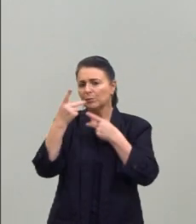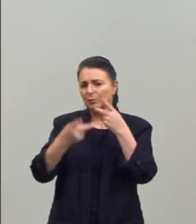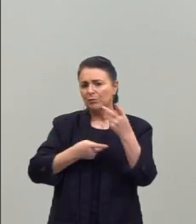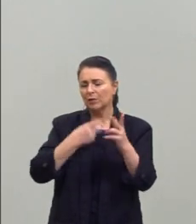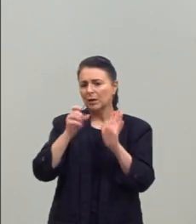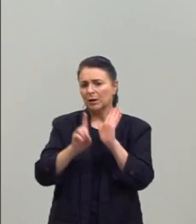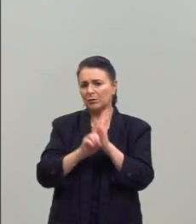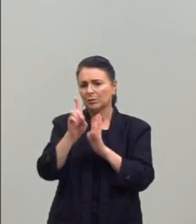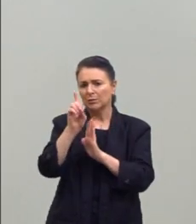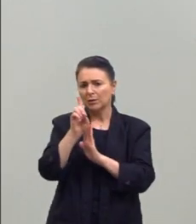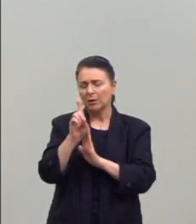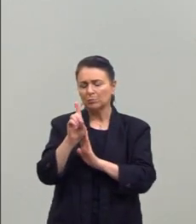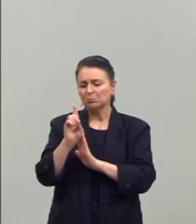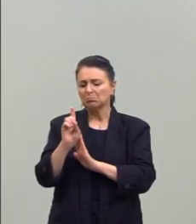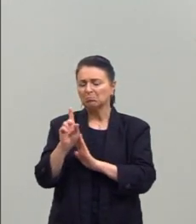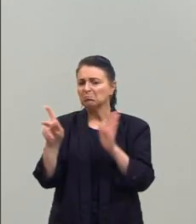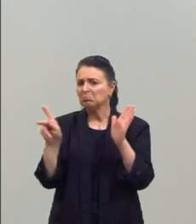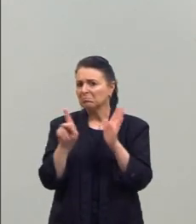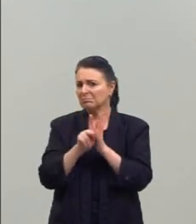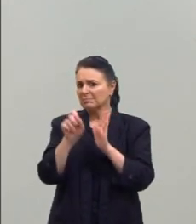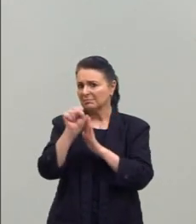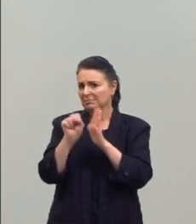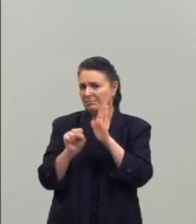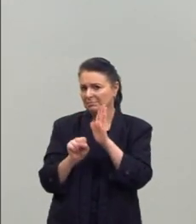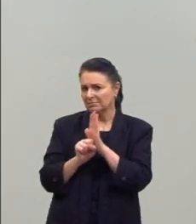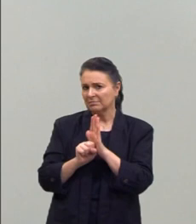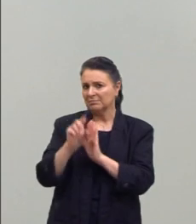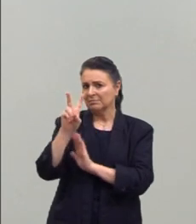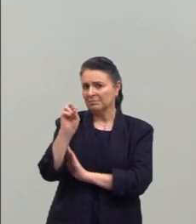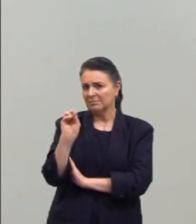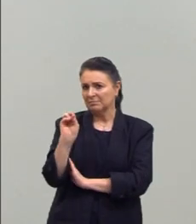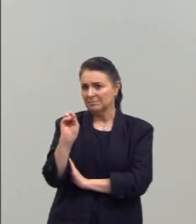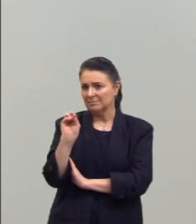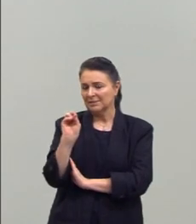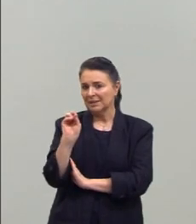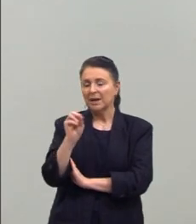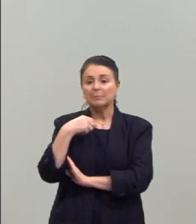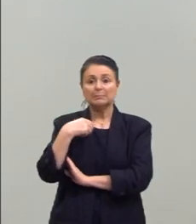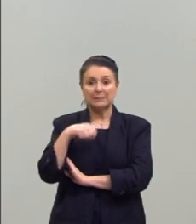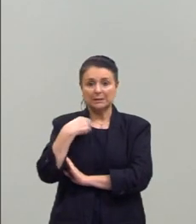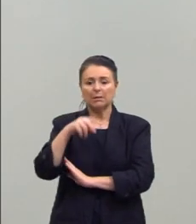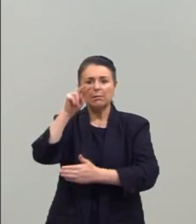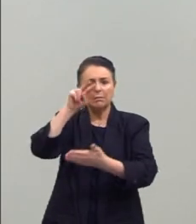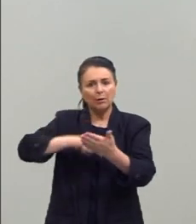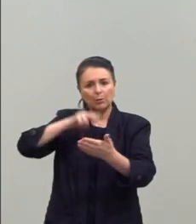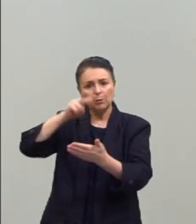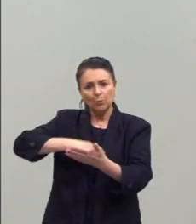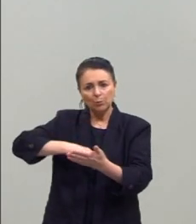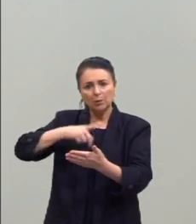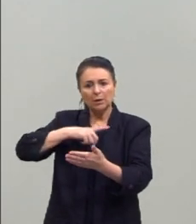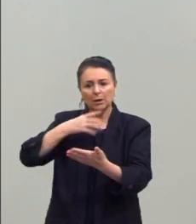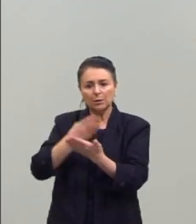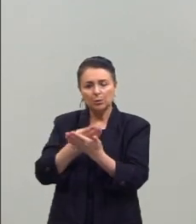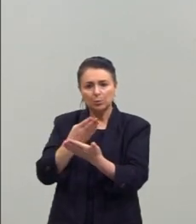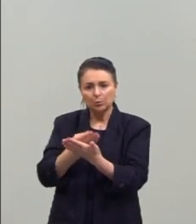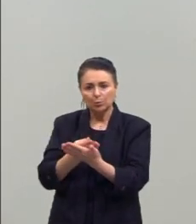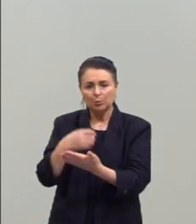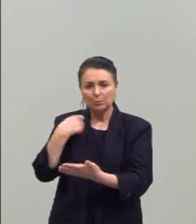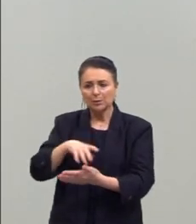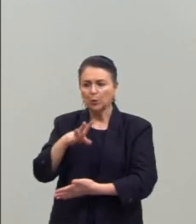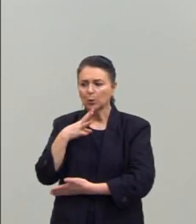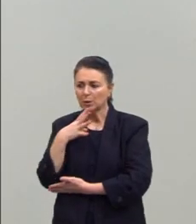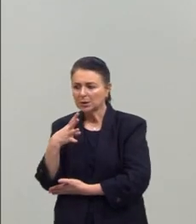década específica do século XX. Mas para eu fazer isso, eu preciso ter leitura, eu preciso ter estudo, eu preciso